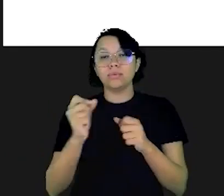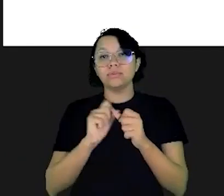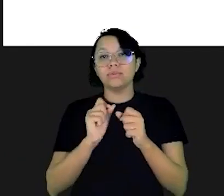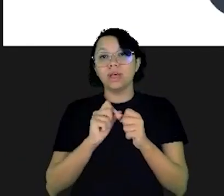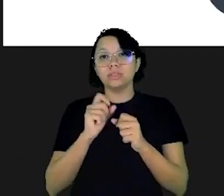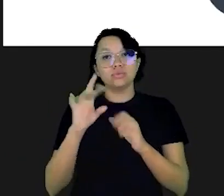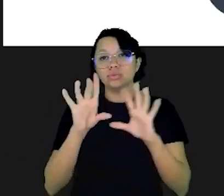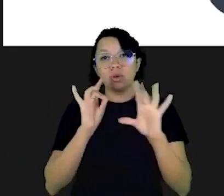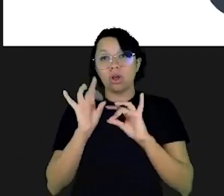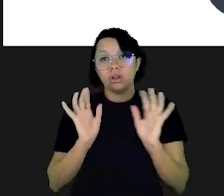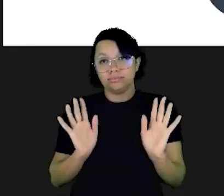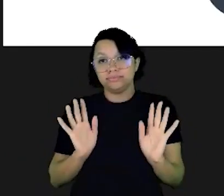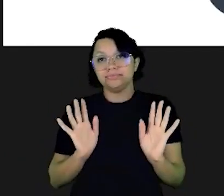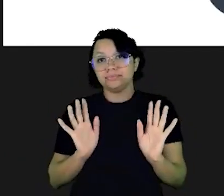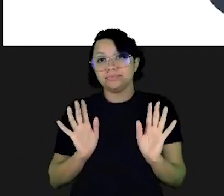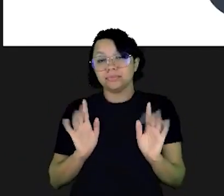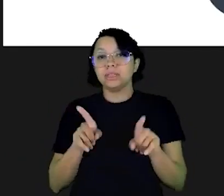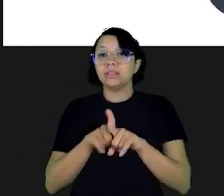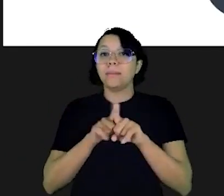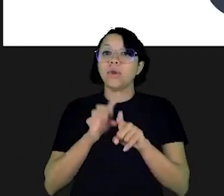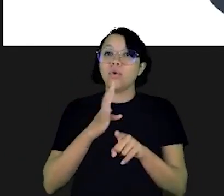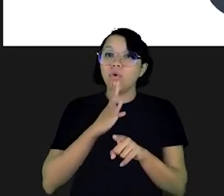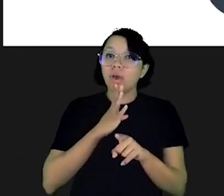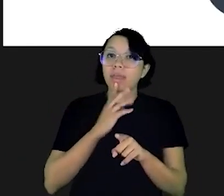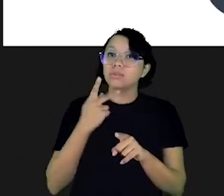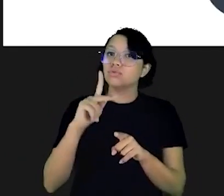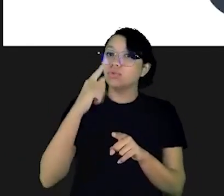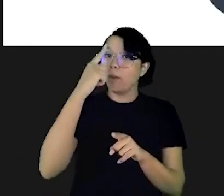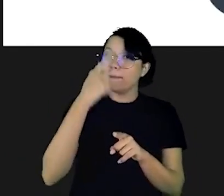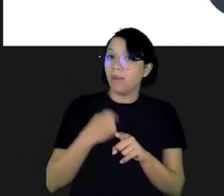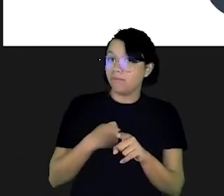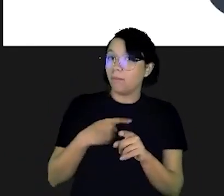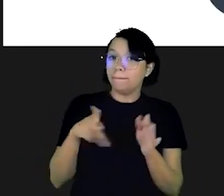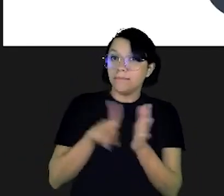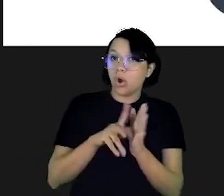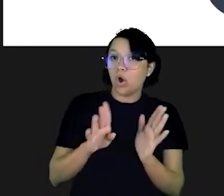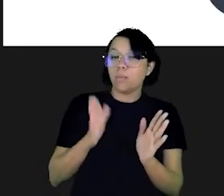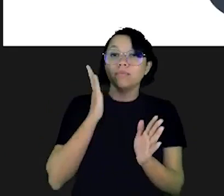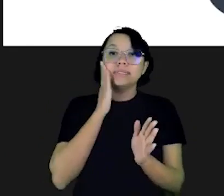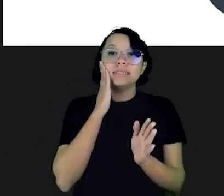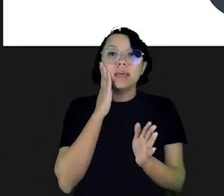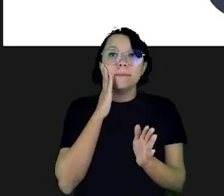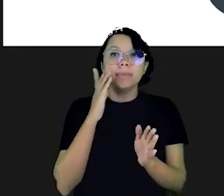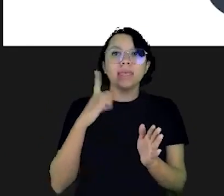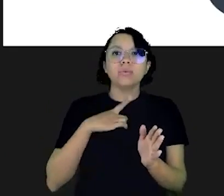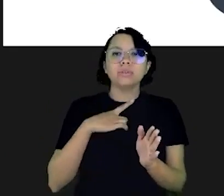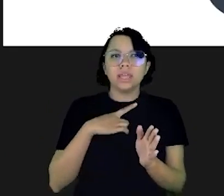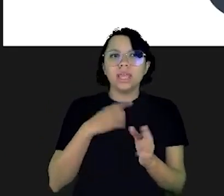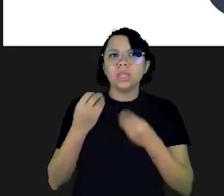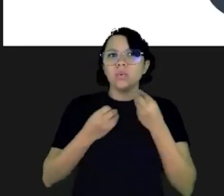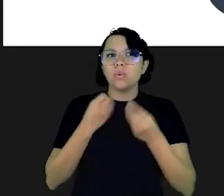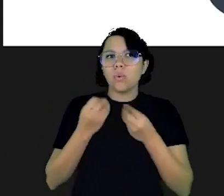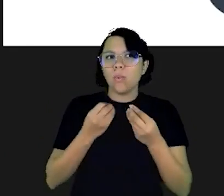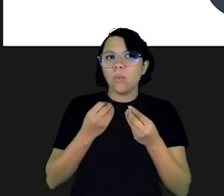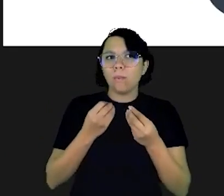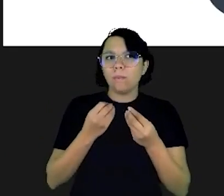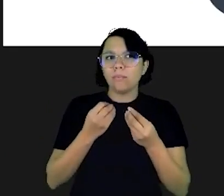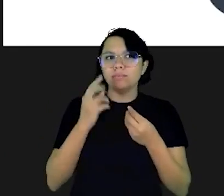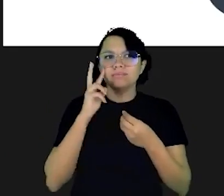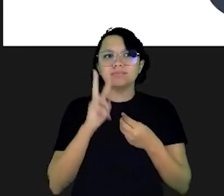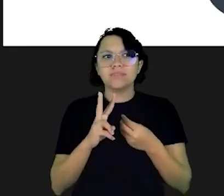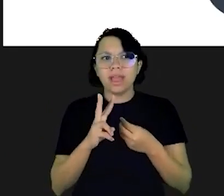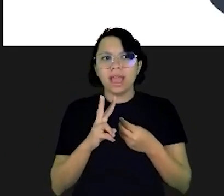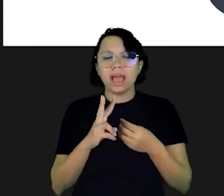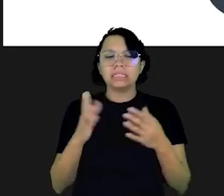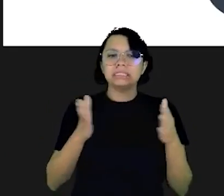do seu investimento. Depois disso, faça a sua escolha e também conheça o seu perfil pra você saber se você tem o